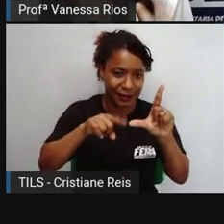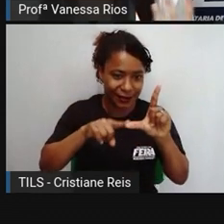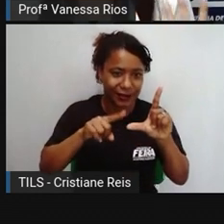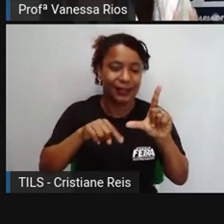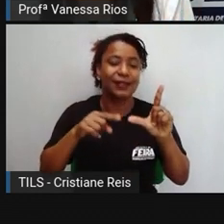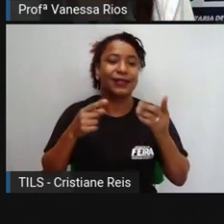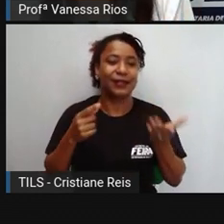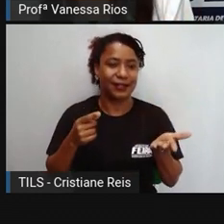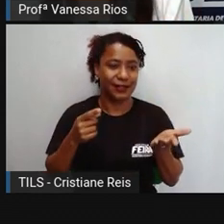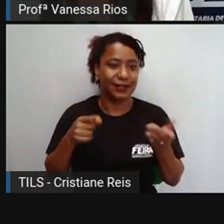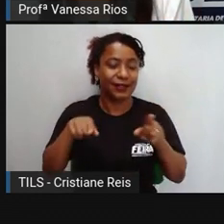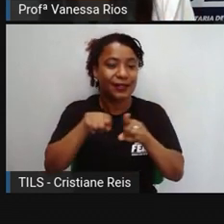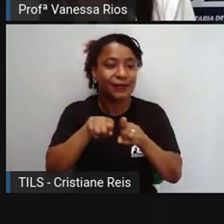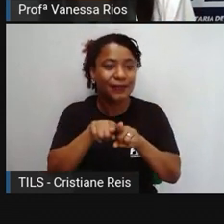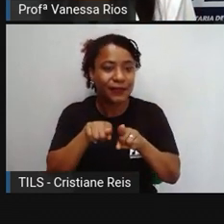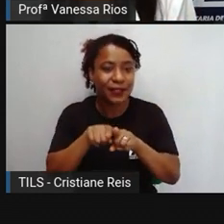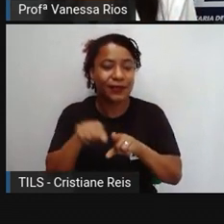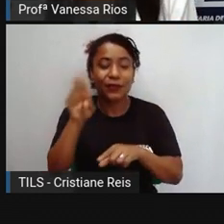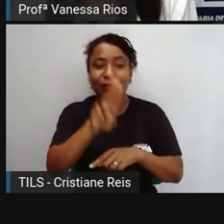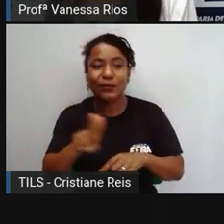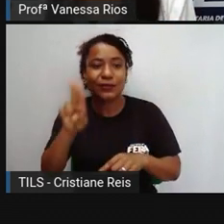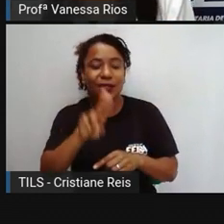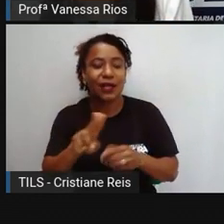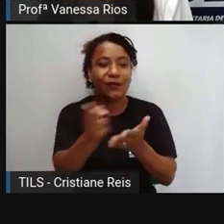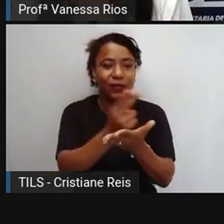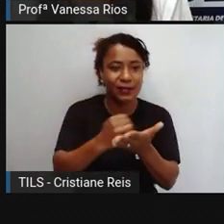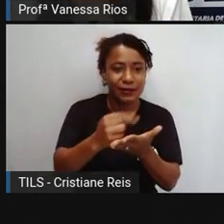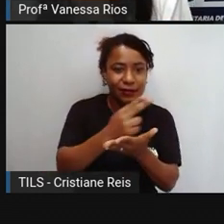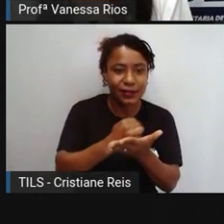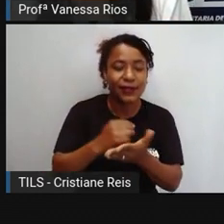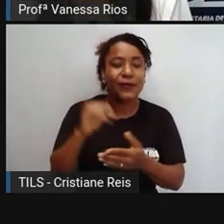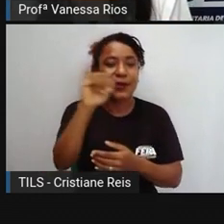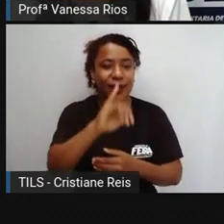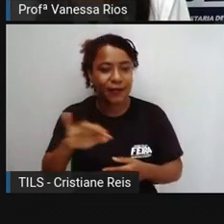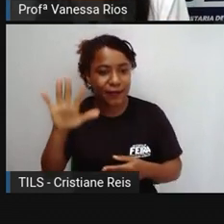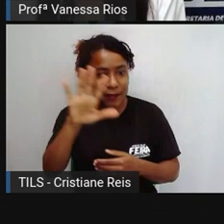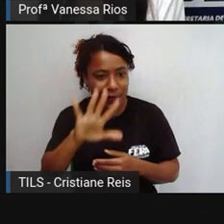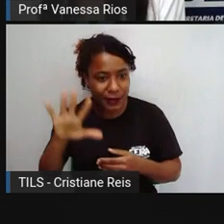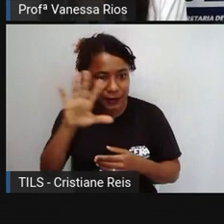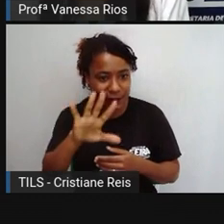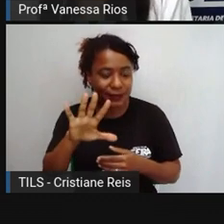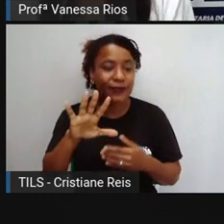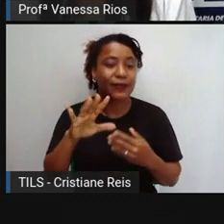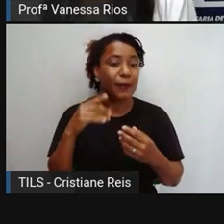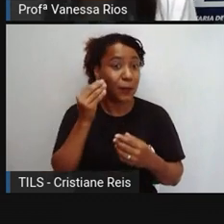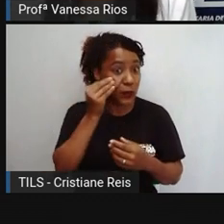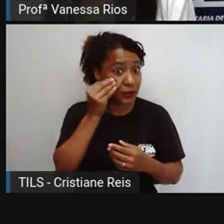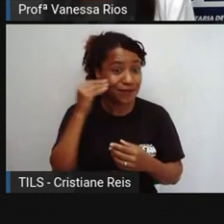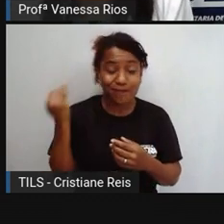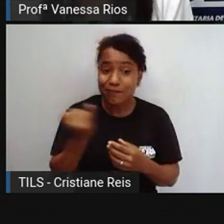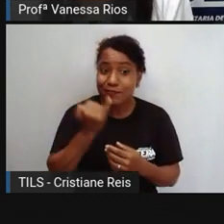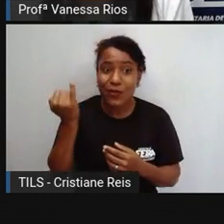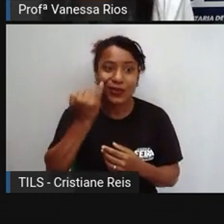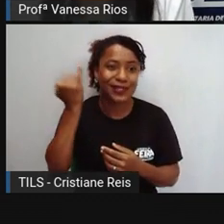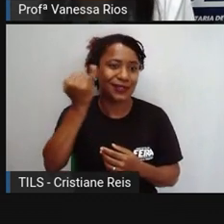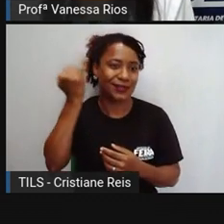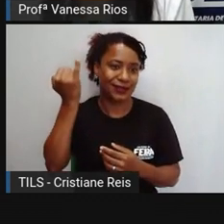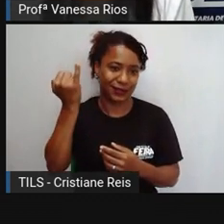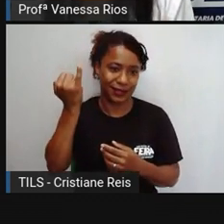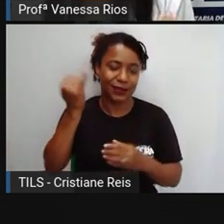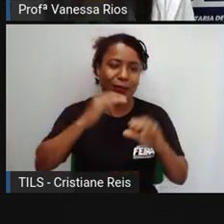inicialmente se usava os desenhos, as imagens, e o quanto isso é importante para que a gente